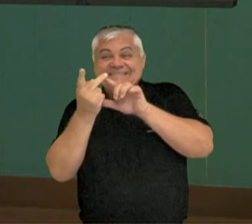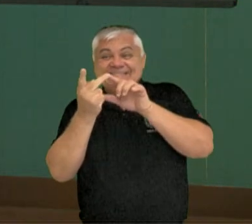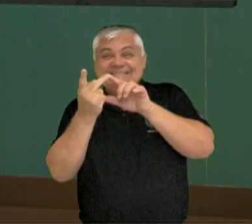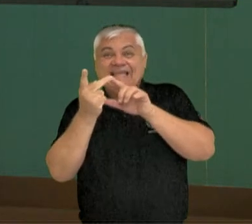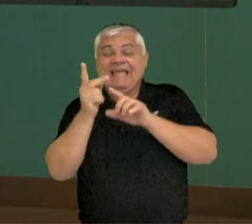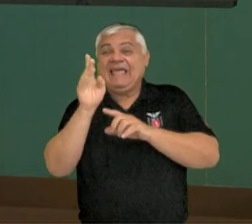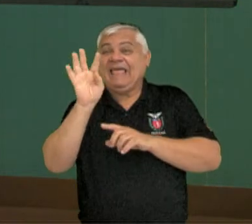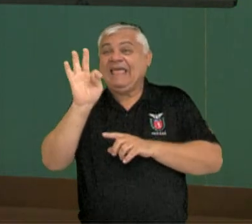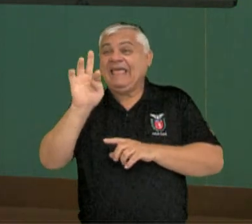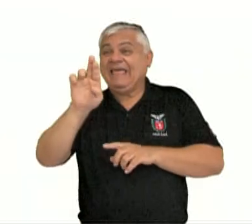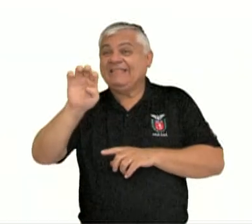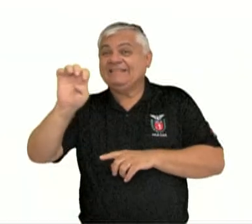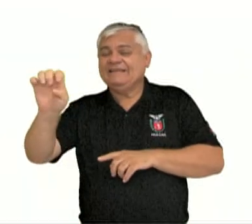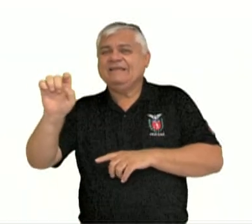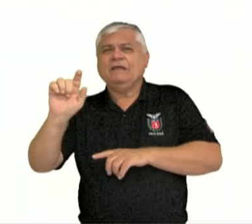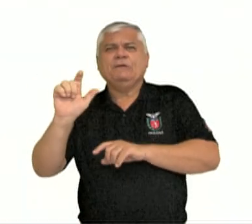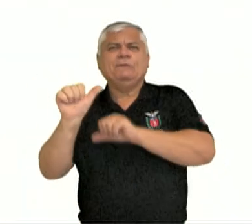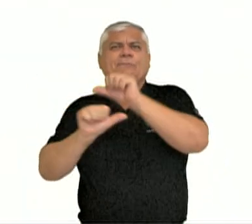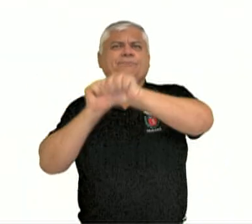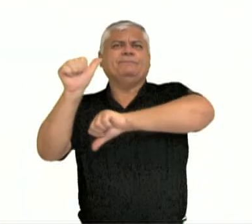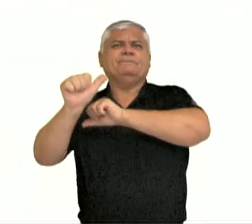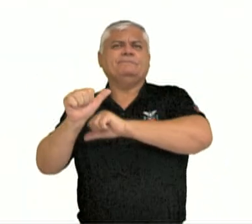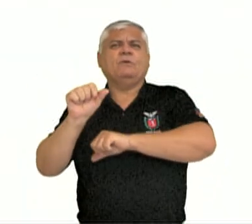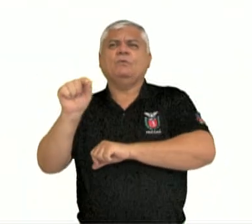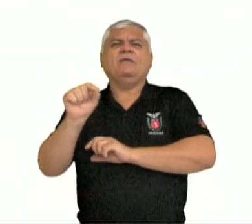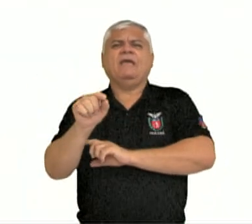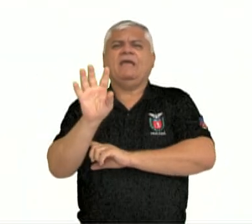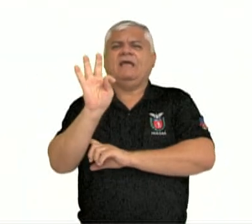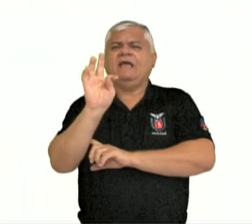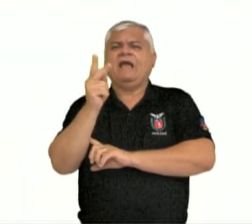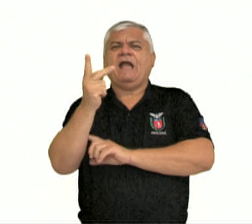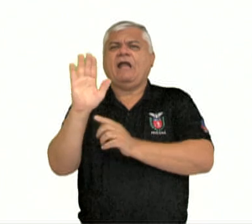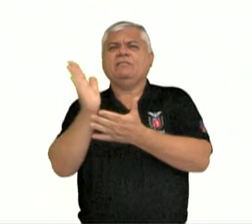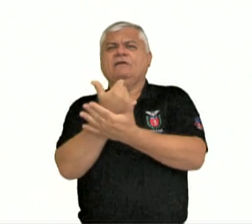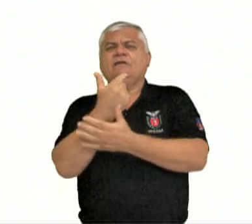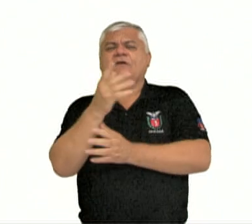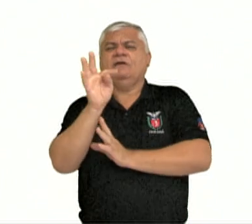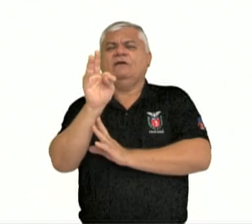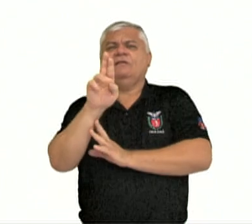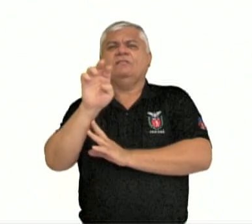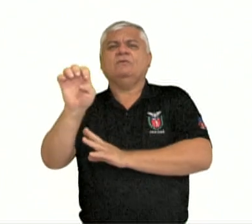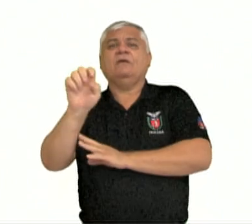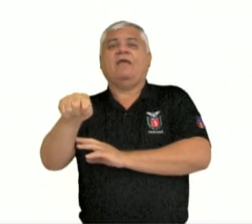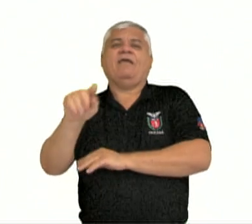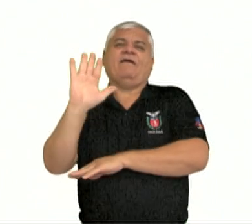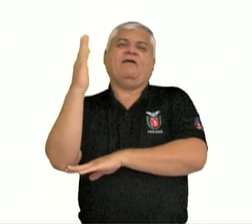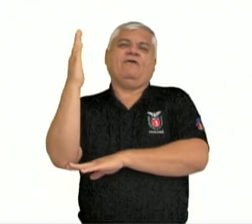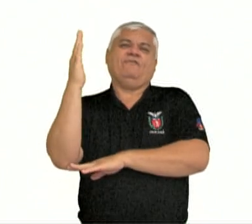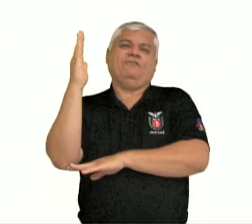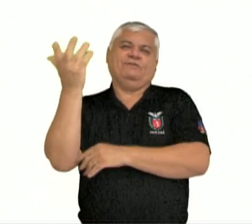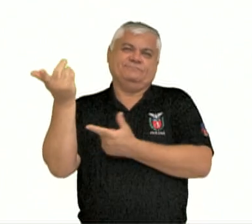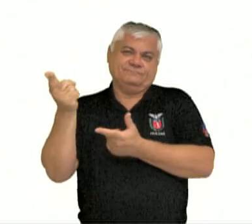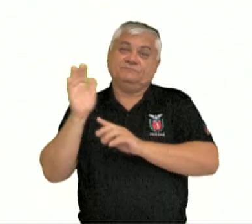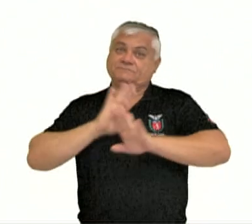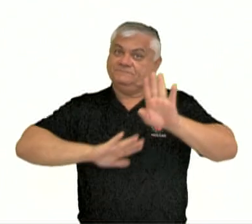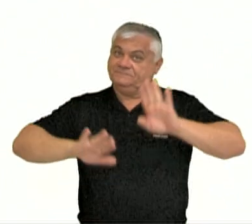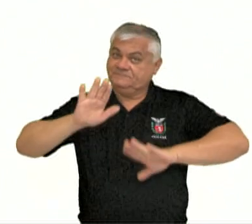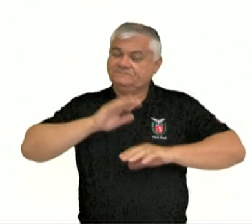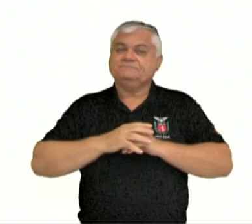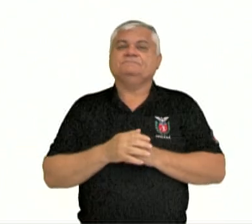escrevi uma outra palavra. Que palavra é essa se eu tiro o H? 3, que palavra é essa? Árvore, então cuidado!